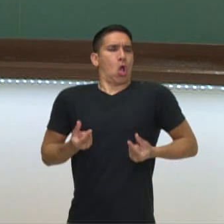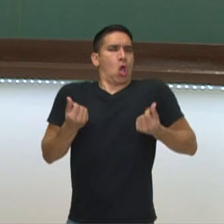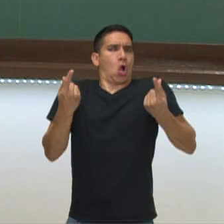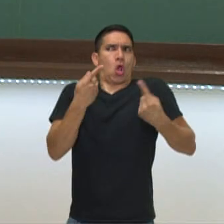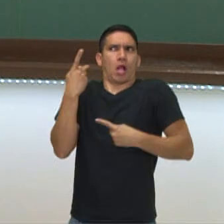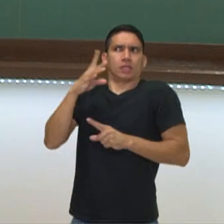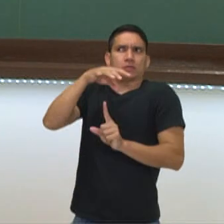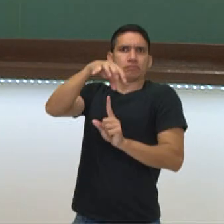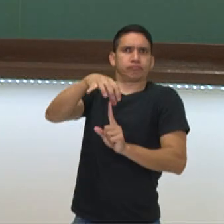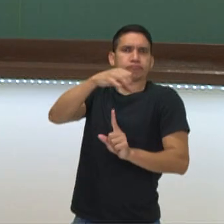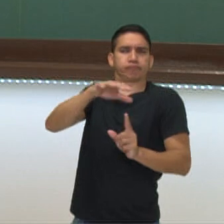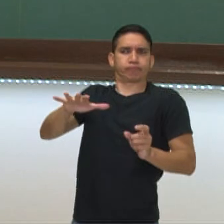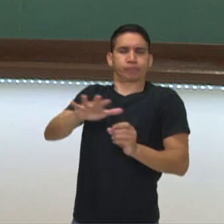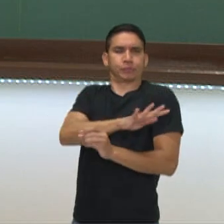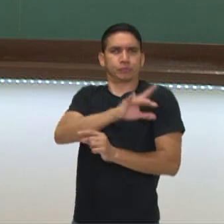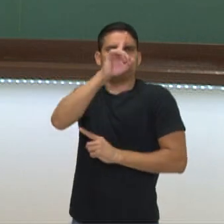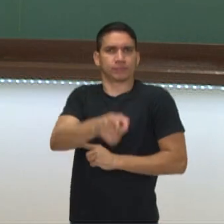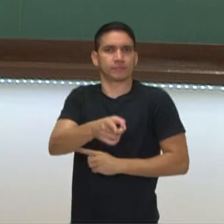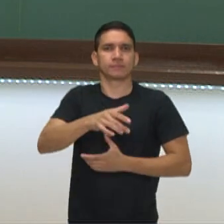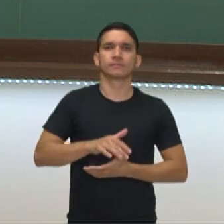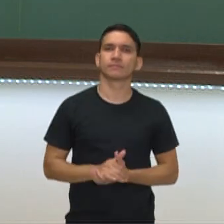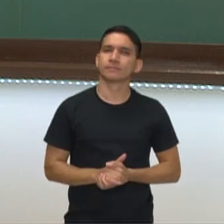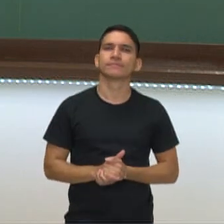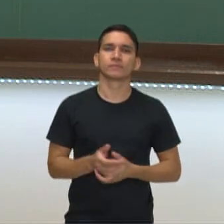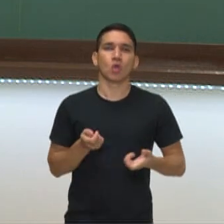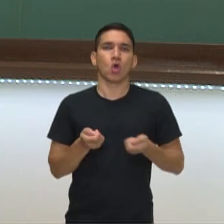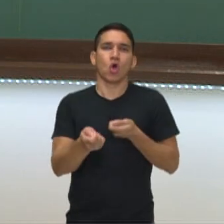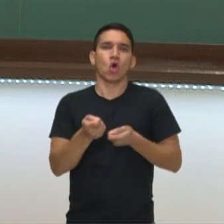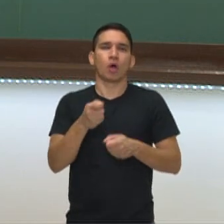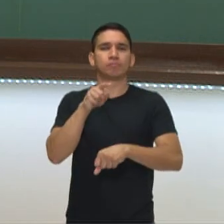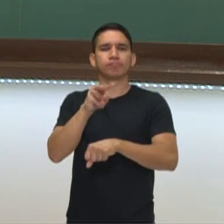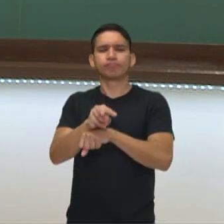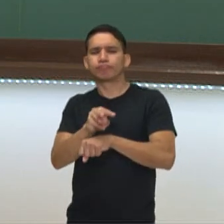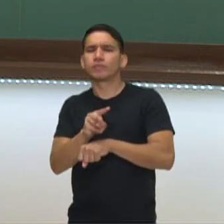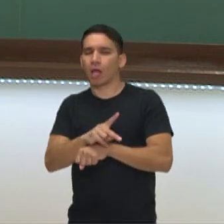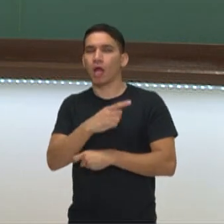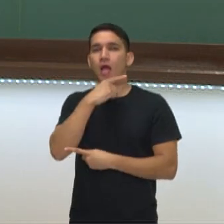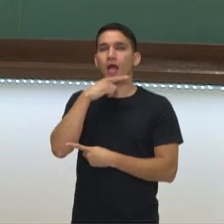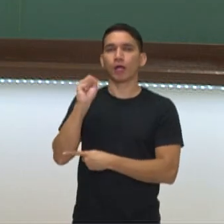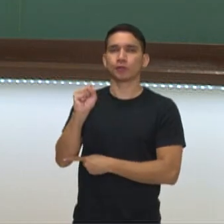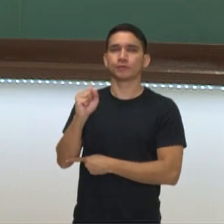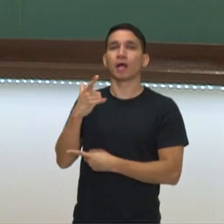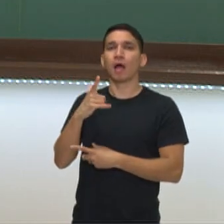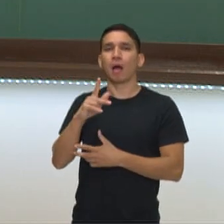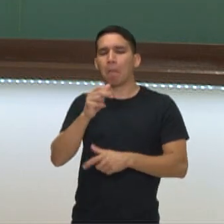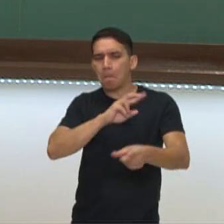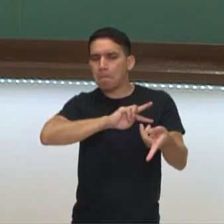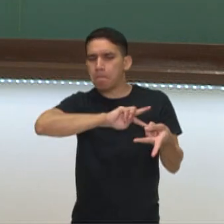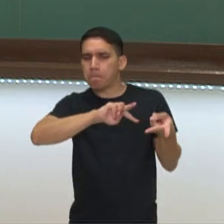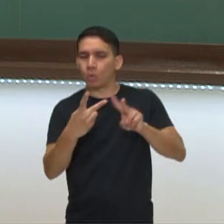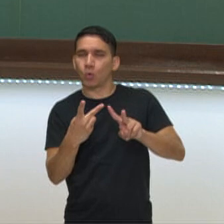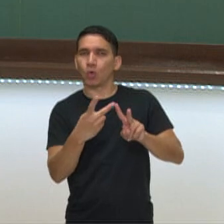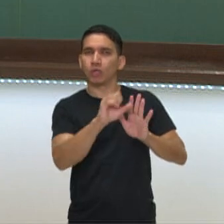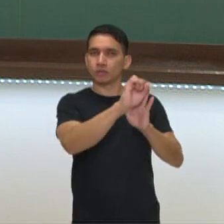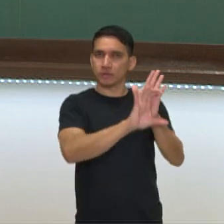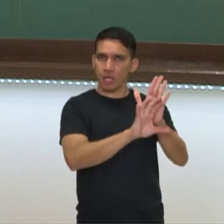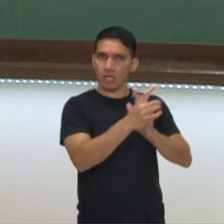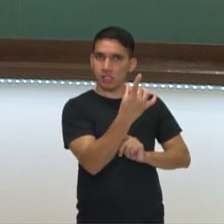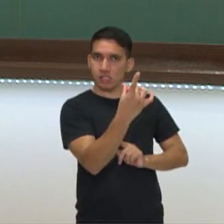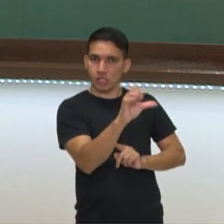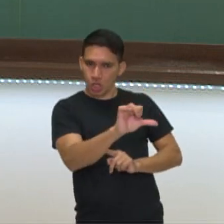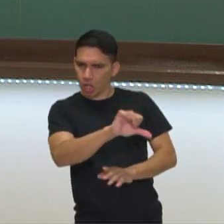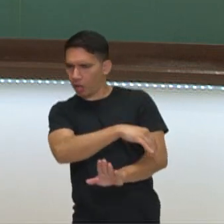absolutista que governava a Rússia, que era, nessa virada do século XIX para o XX, o